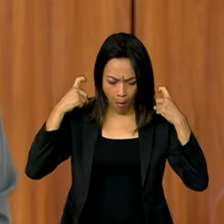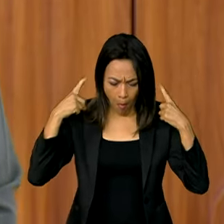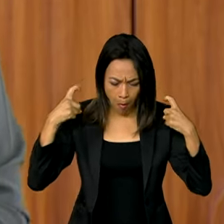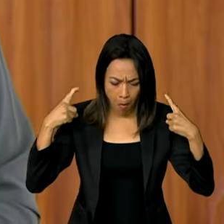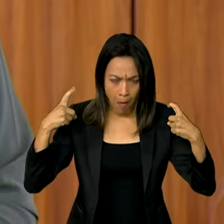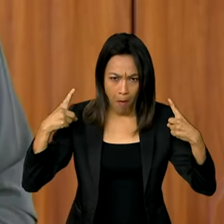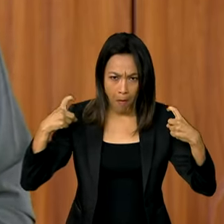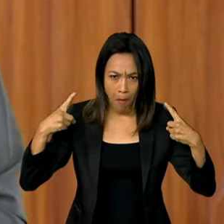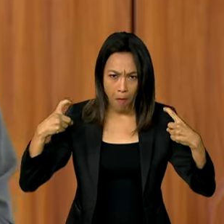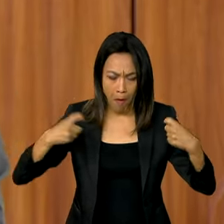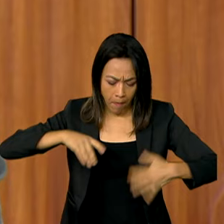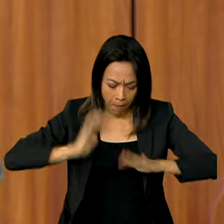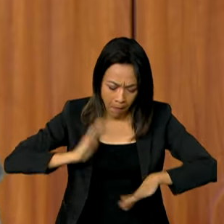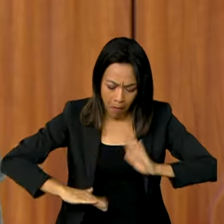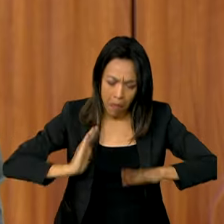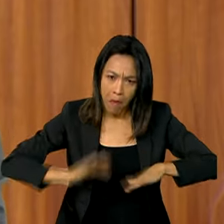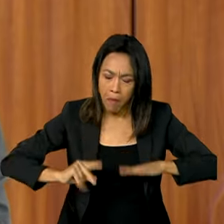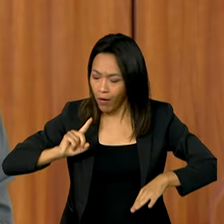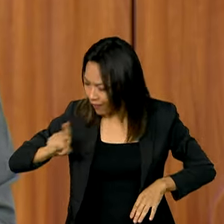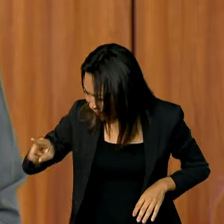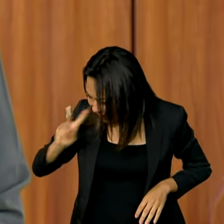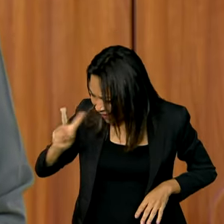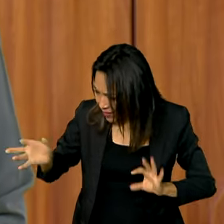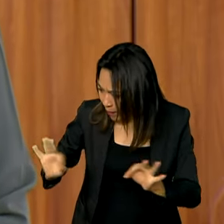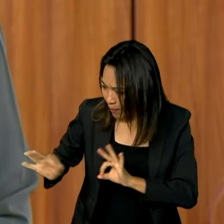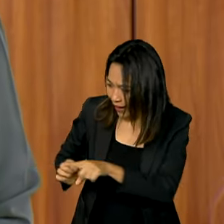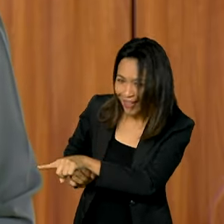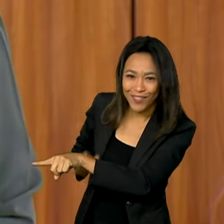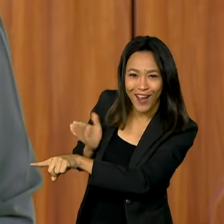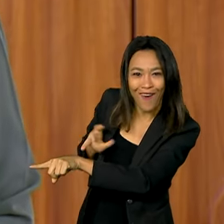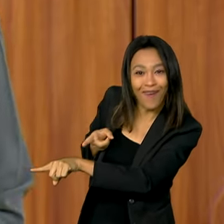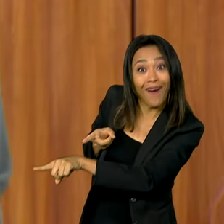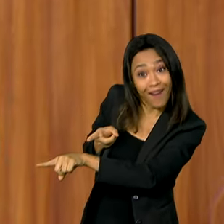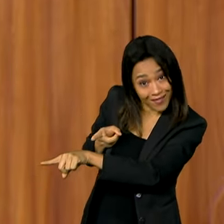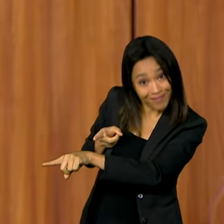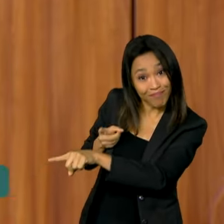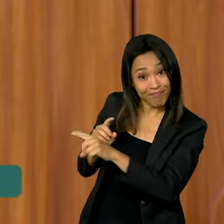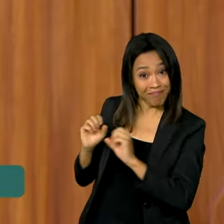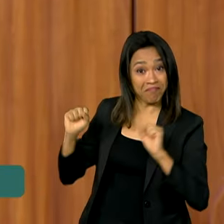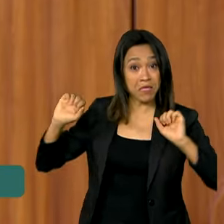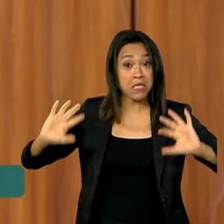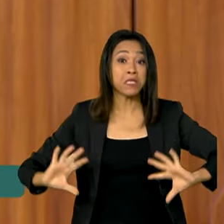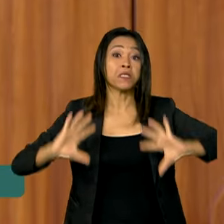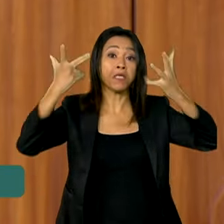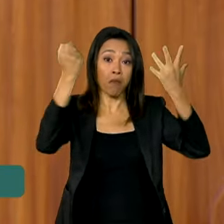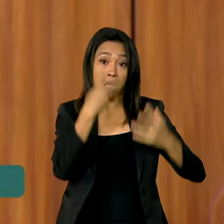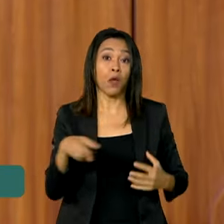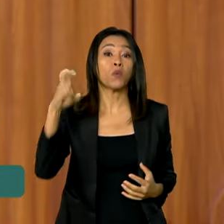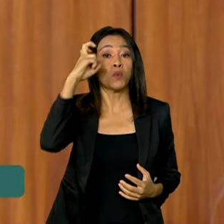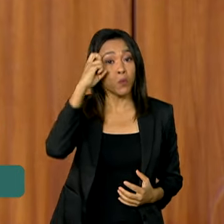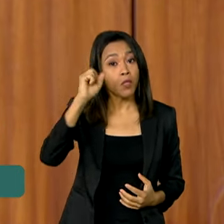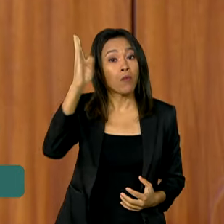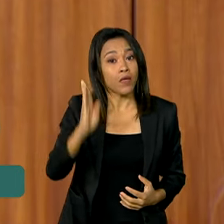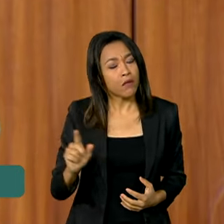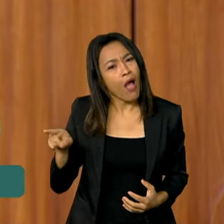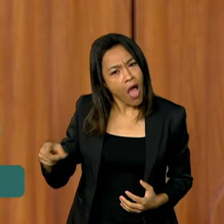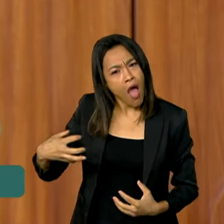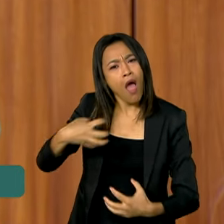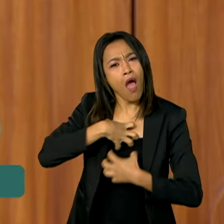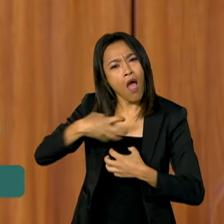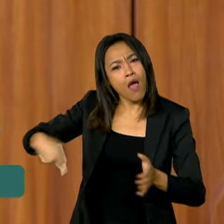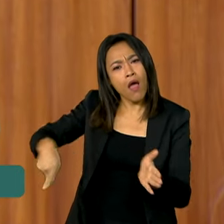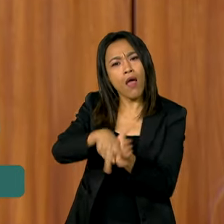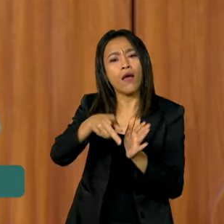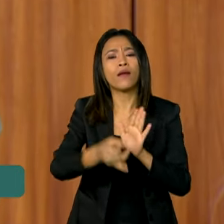tambores que eu estou vendo ali, já os tambores prontos para rufarem, celebrando essa cultura brasileira que faz parte da